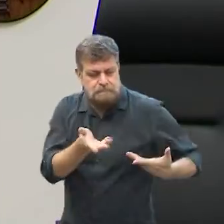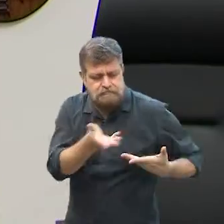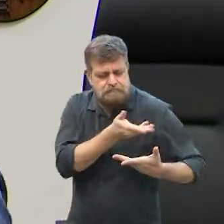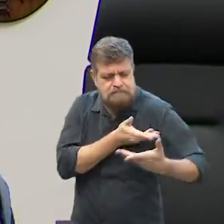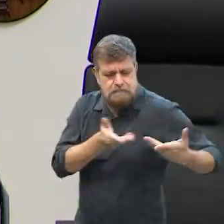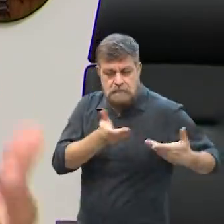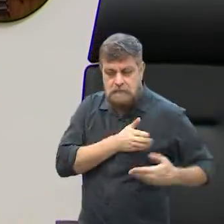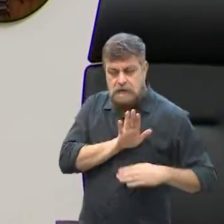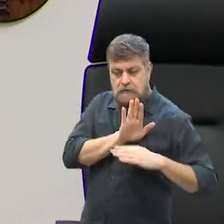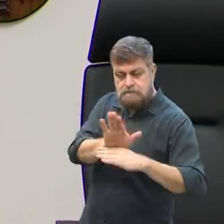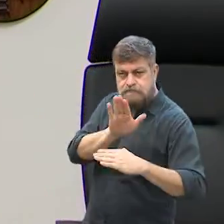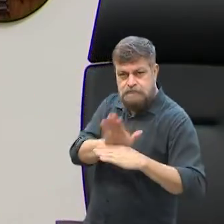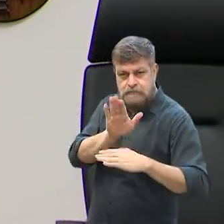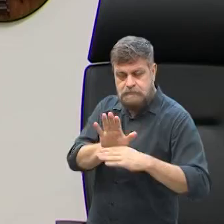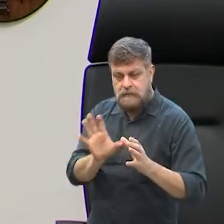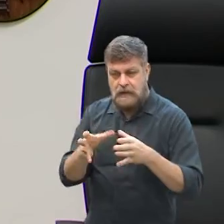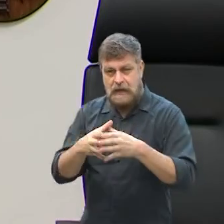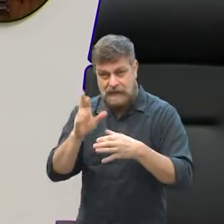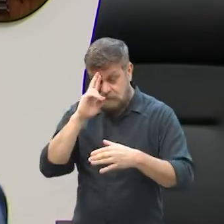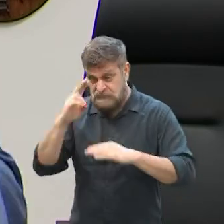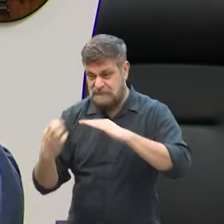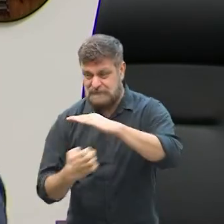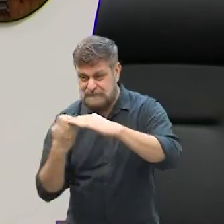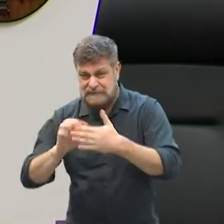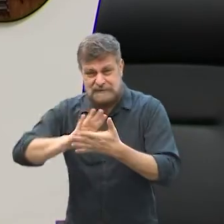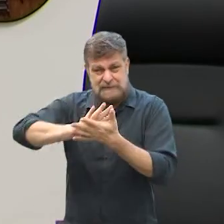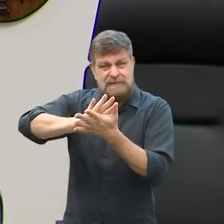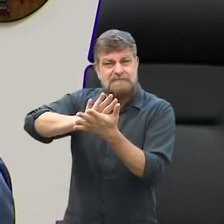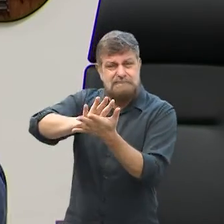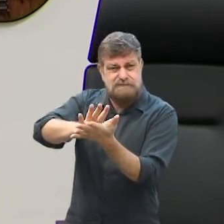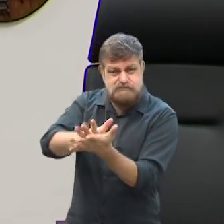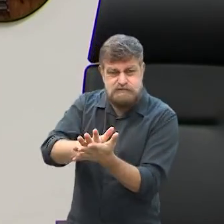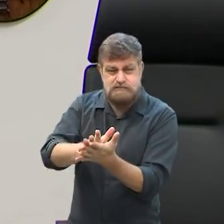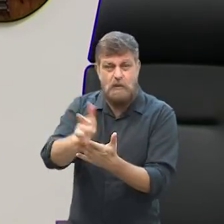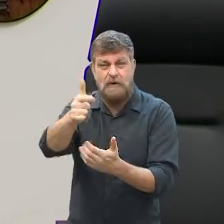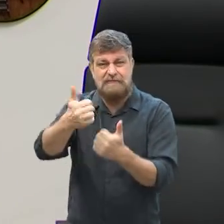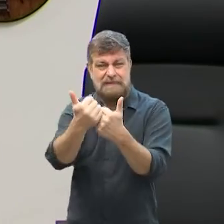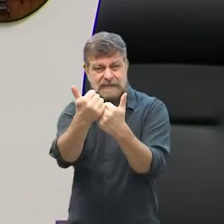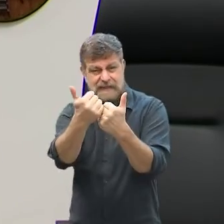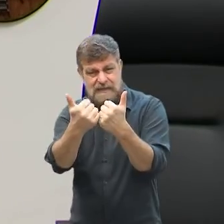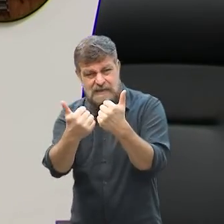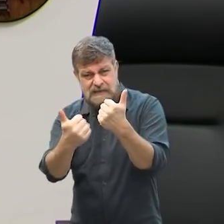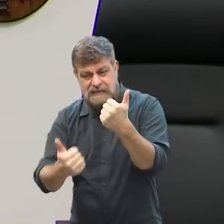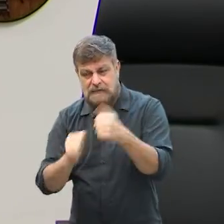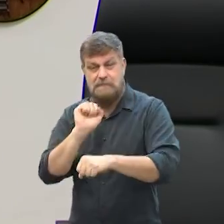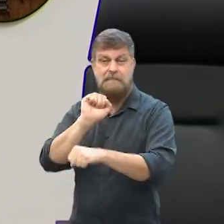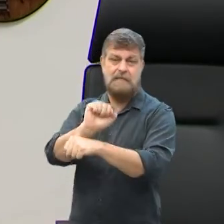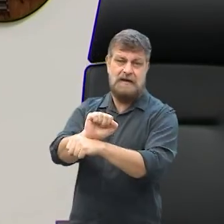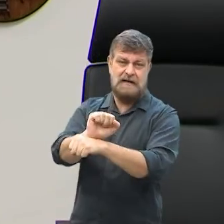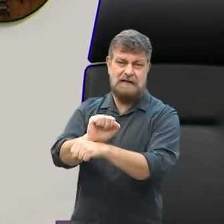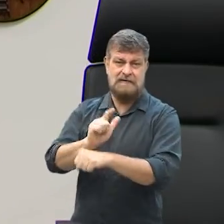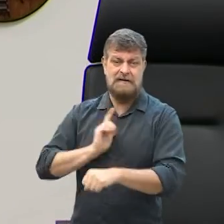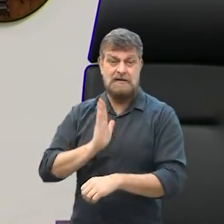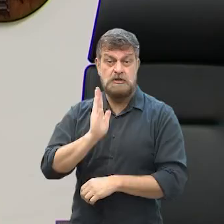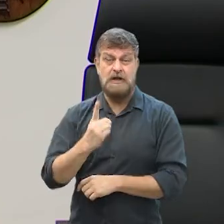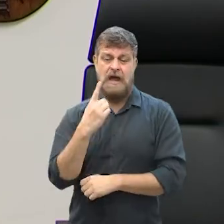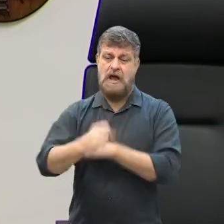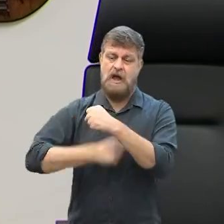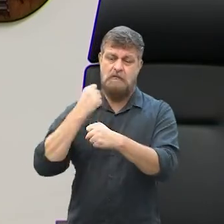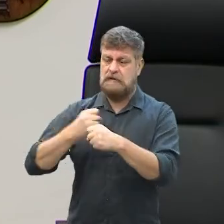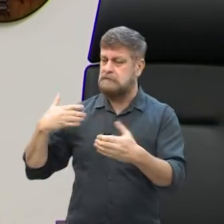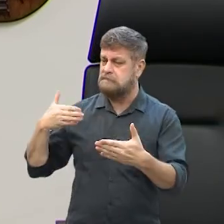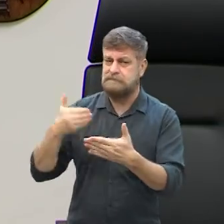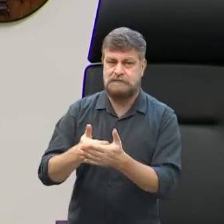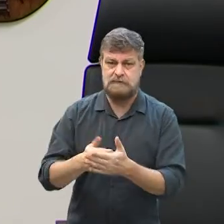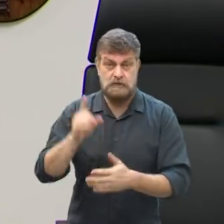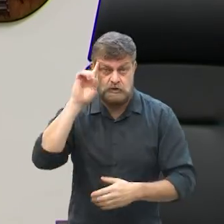aí um respiro para o setor que foi, mais uma vez, afetada, diretamente, parado, há mais de um ano e